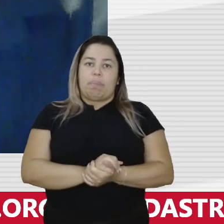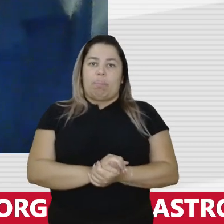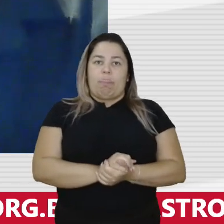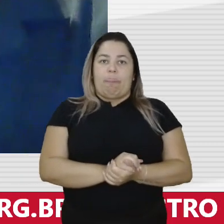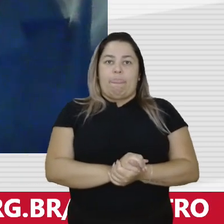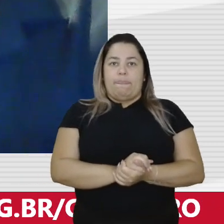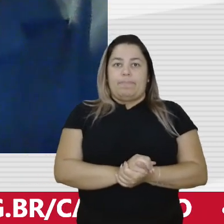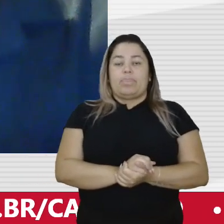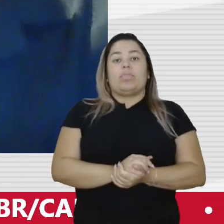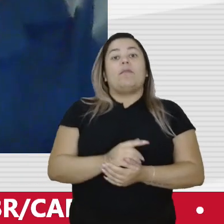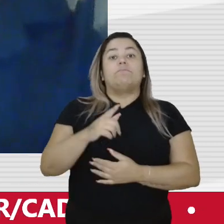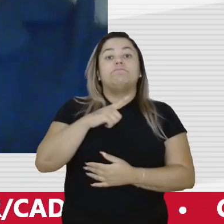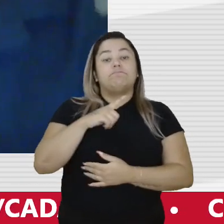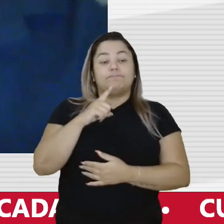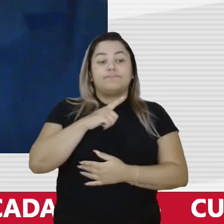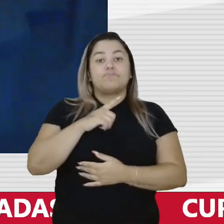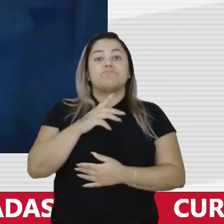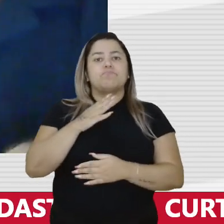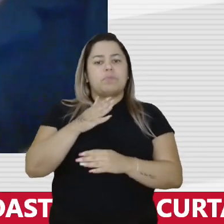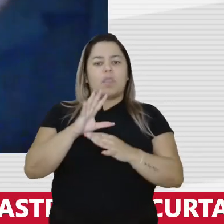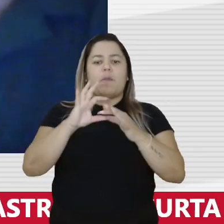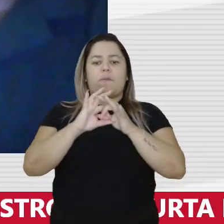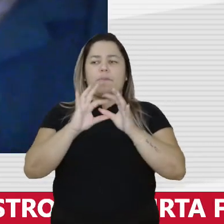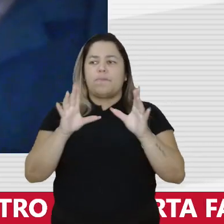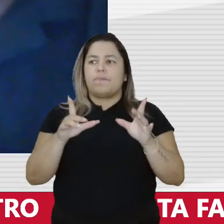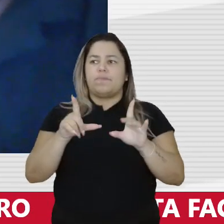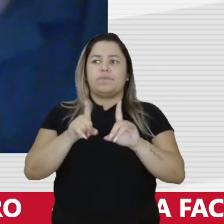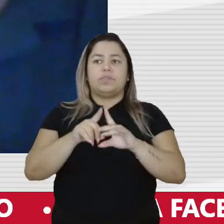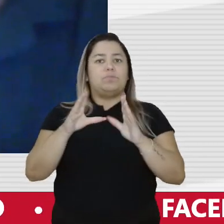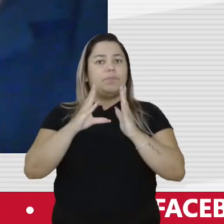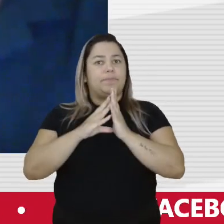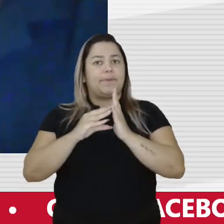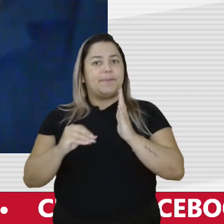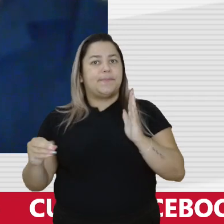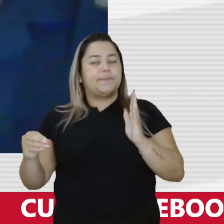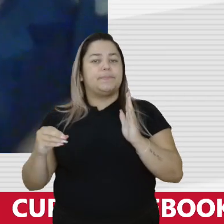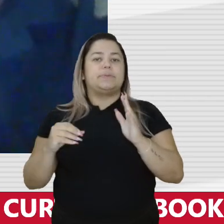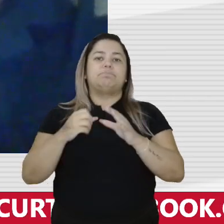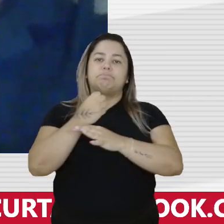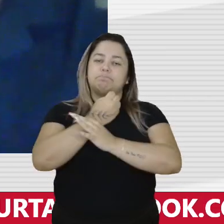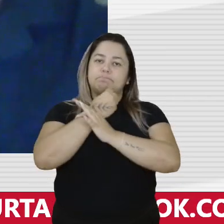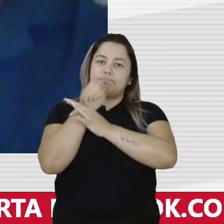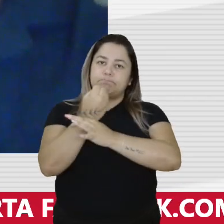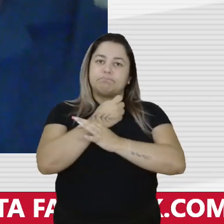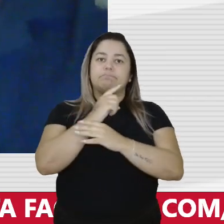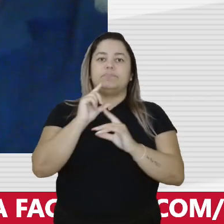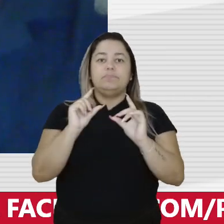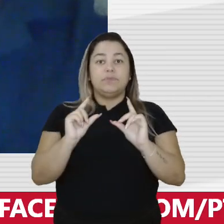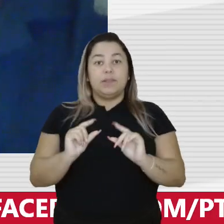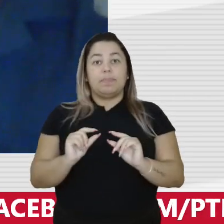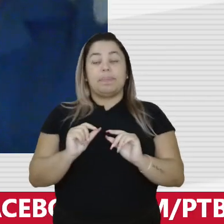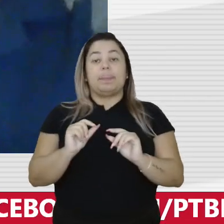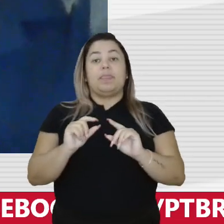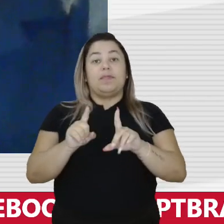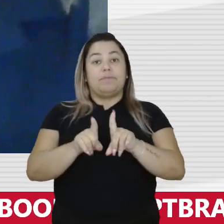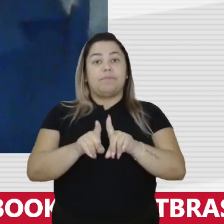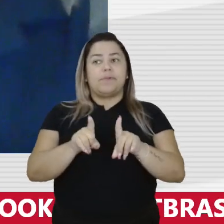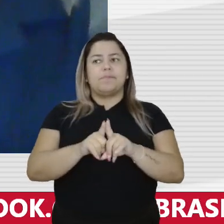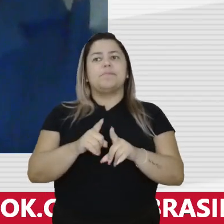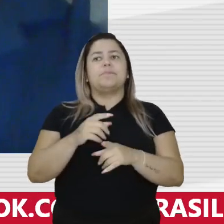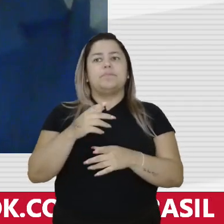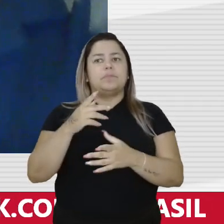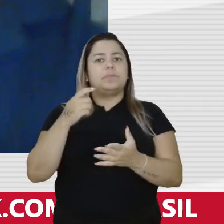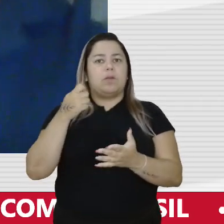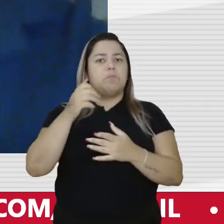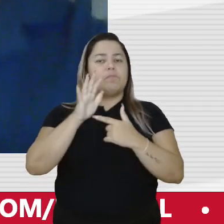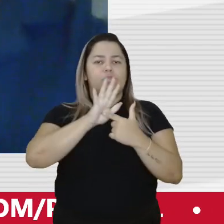Tive autorização de acesso, fiz uma cópia de segurança desse arquivo pequeno, naquele momento, para provar que o arquivo